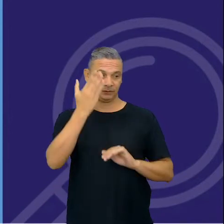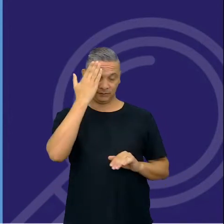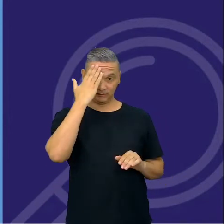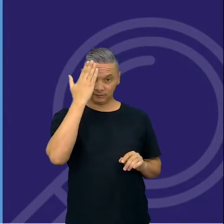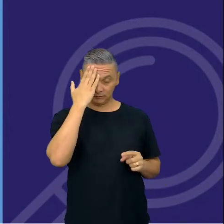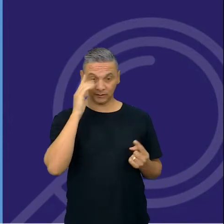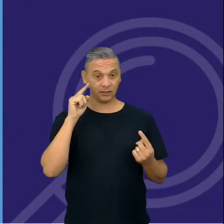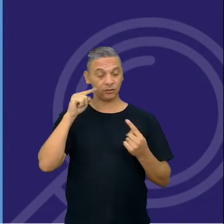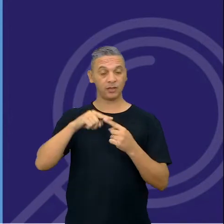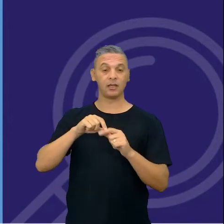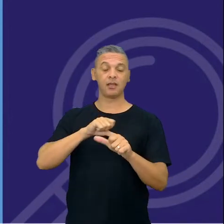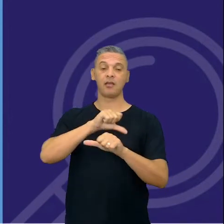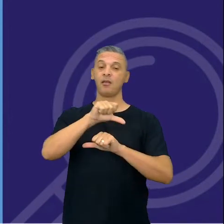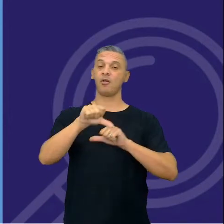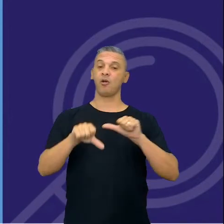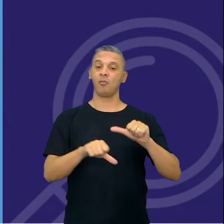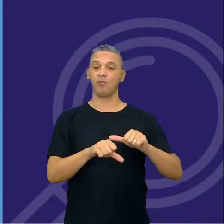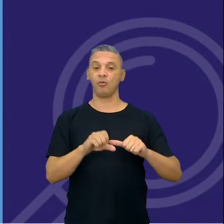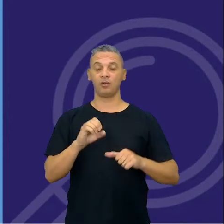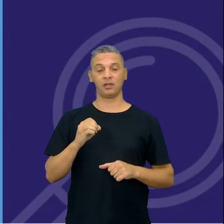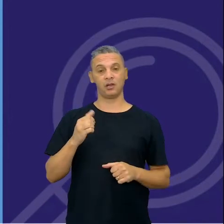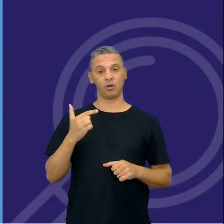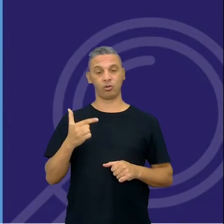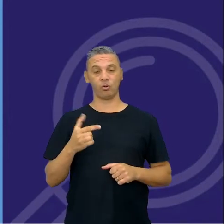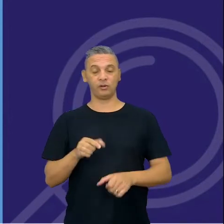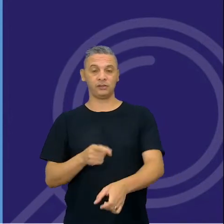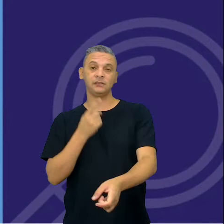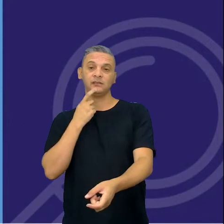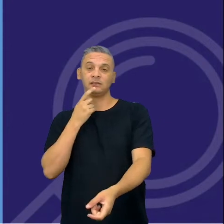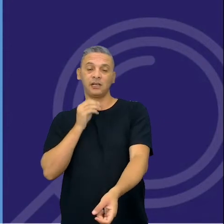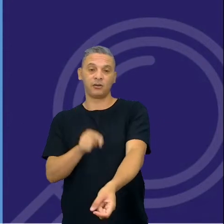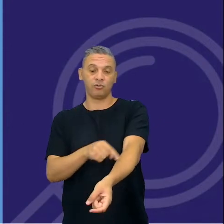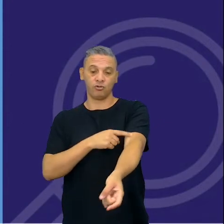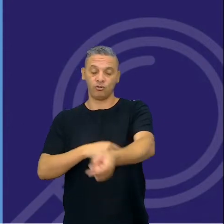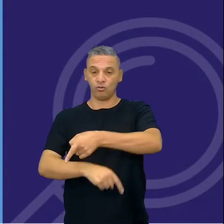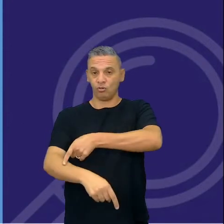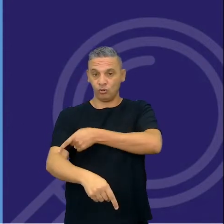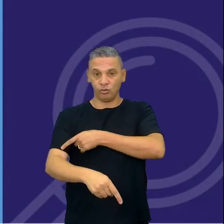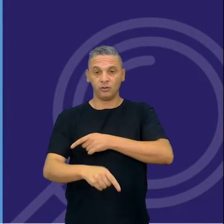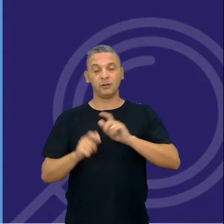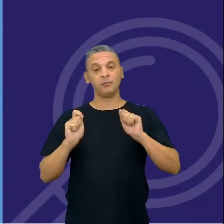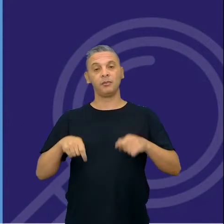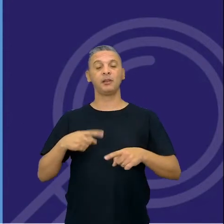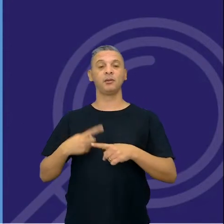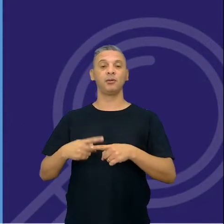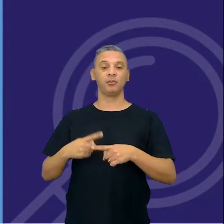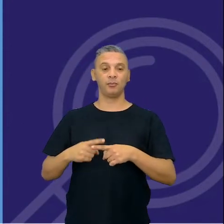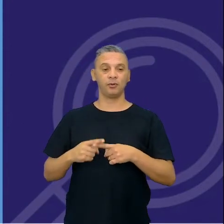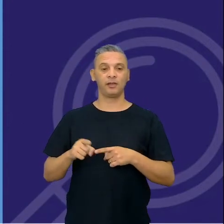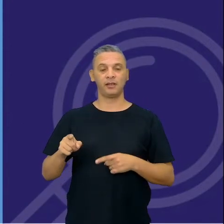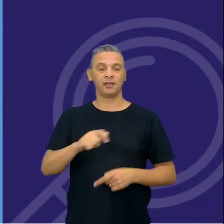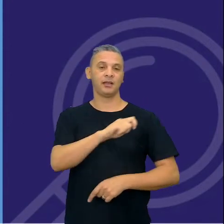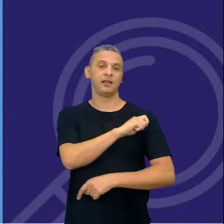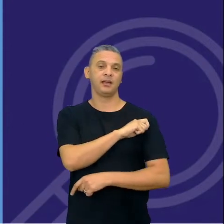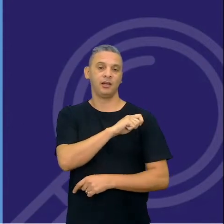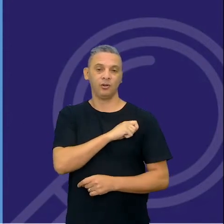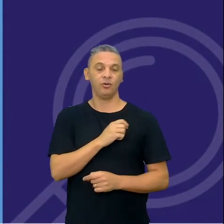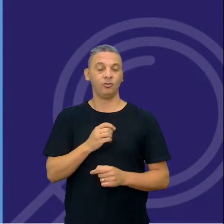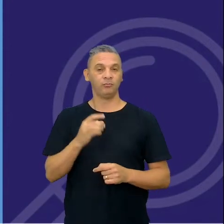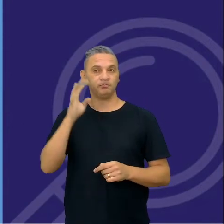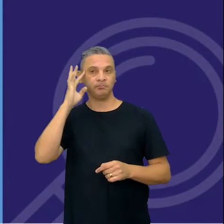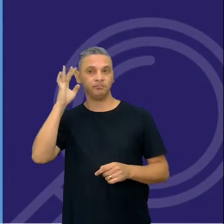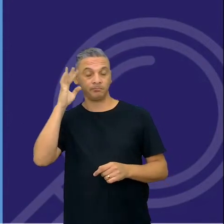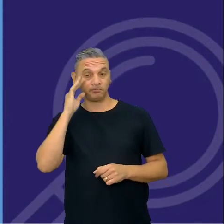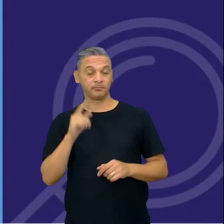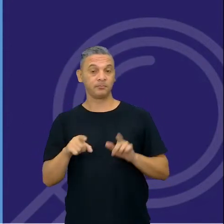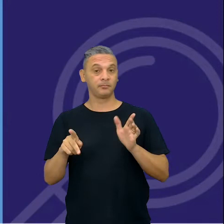a alteração da concentração de hemoglobina, né, no sangue ocorre por causa de quê? E o aluno vai ter que desenvolver. E no